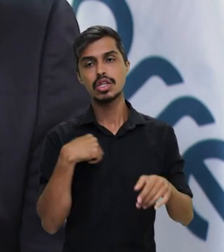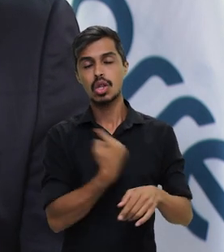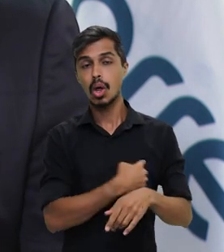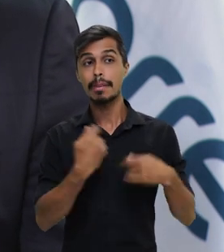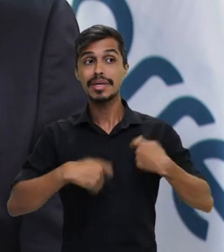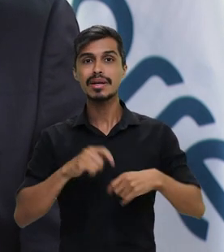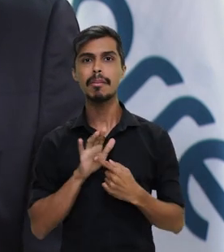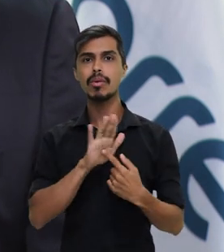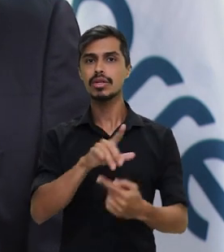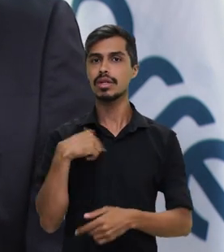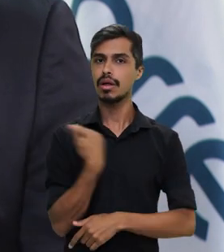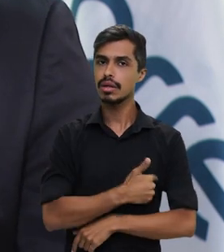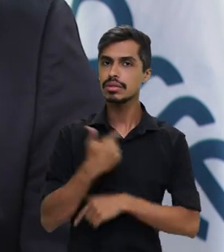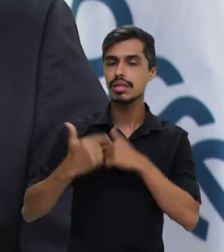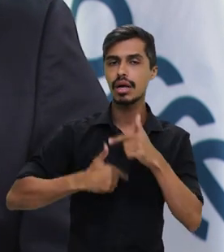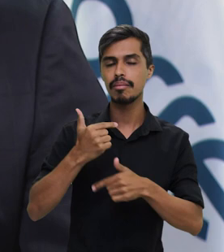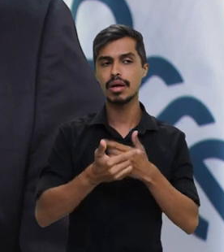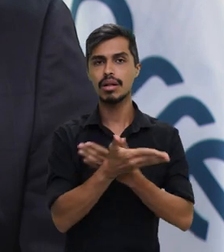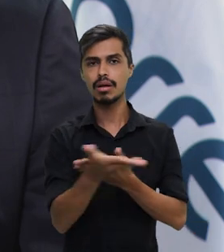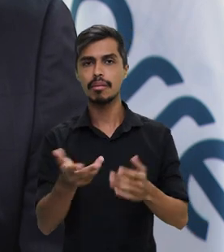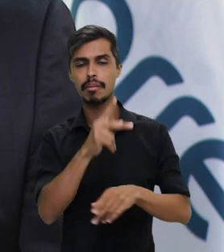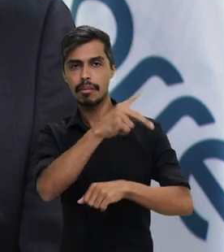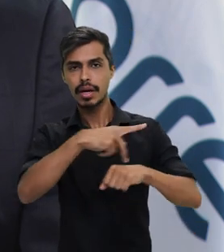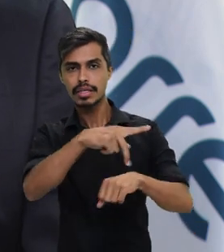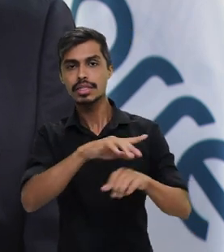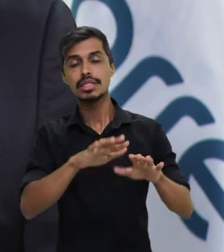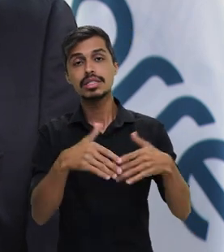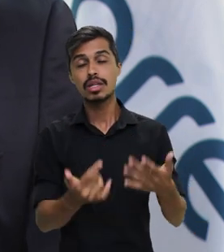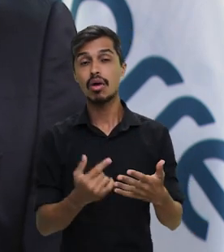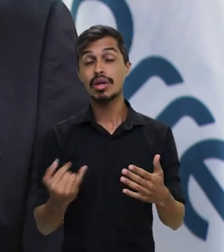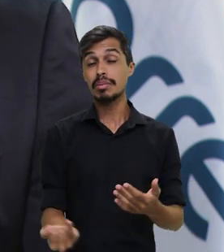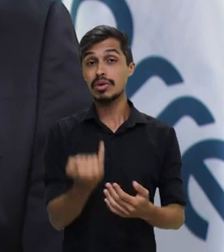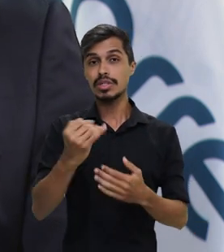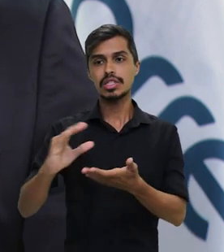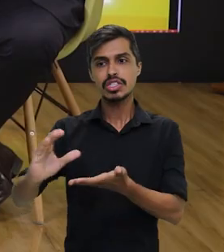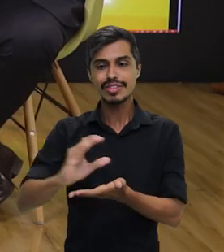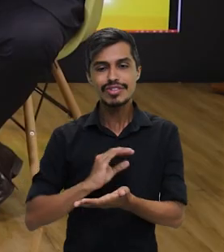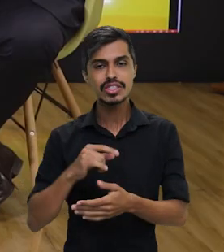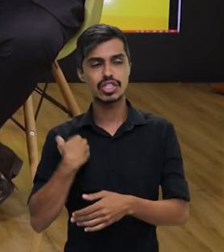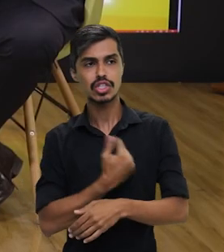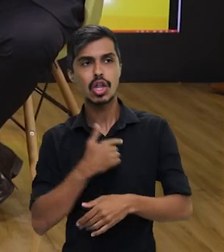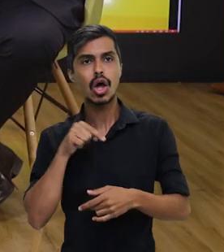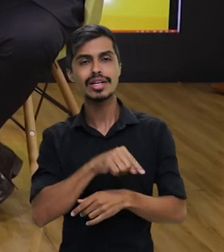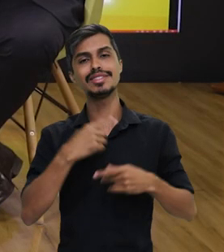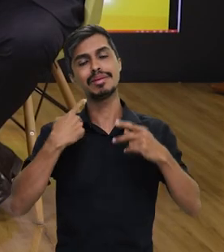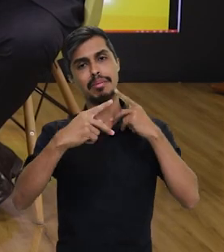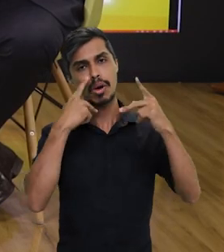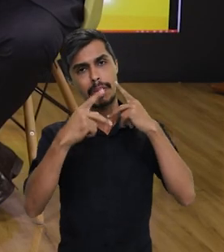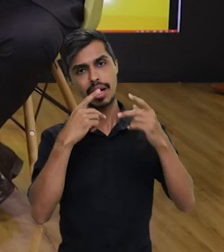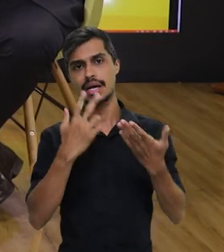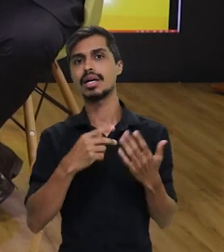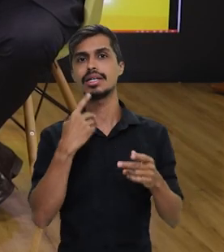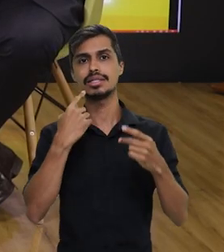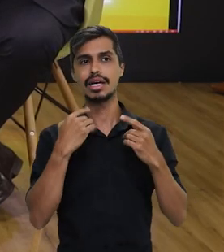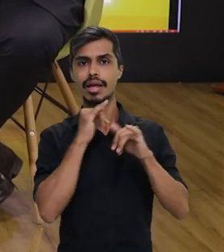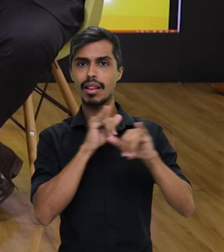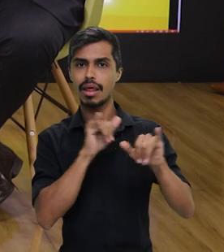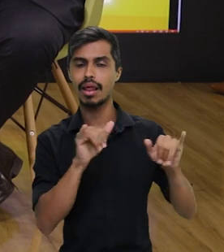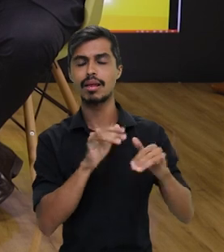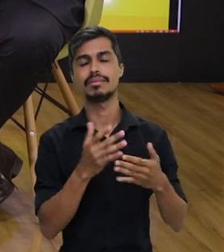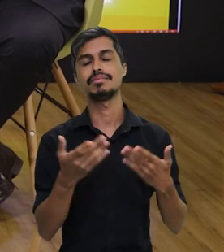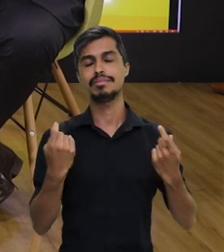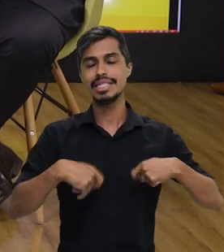prestamos para o país. Então, é fundamental esses investimentos para a nossa empresa. A gente, ao assumirmos aqui